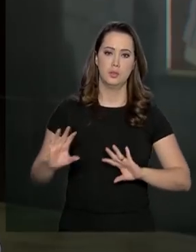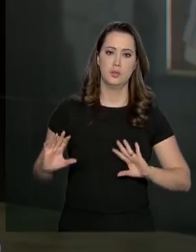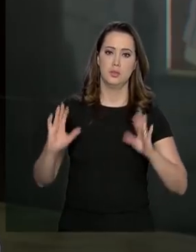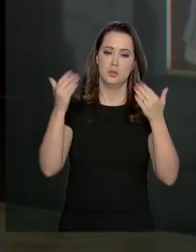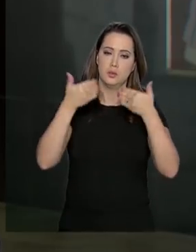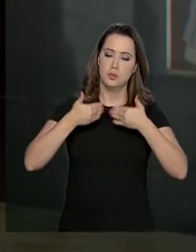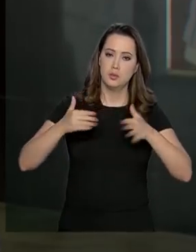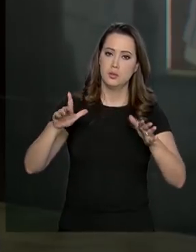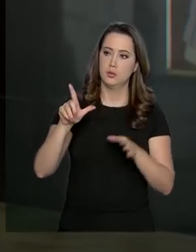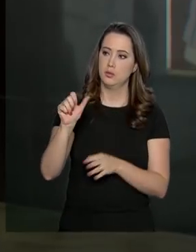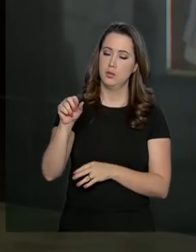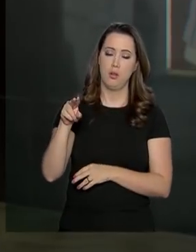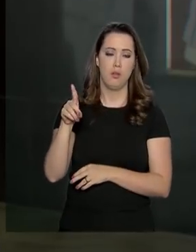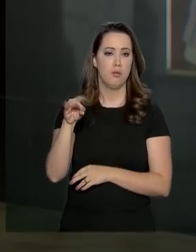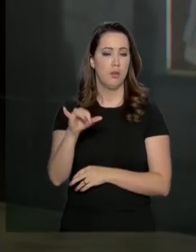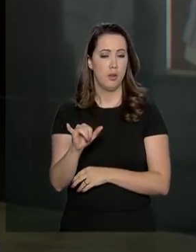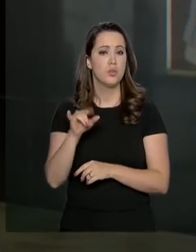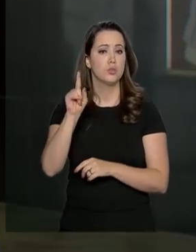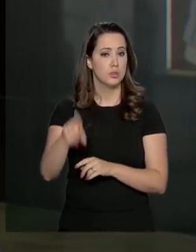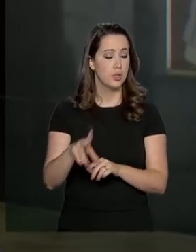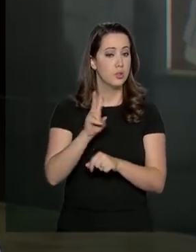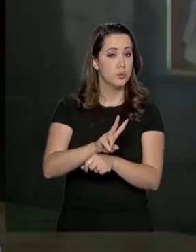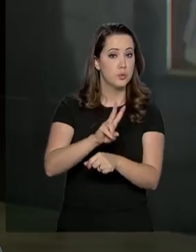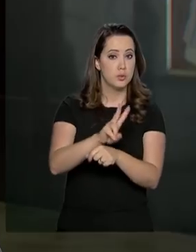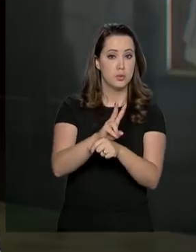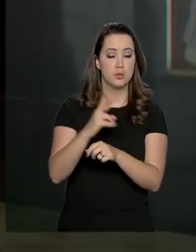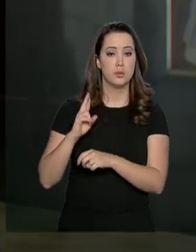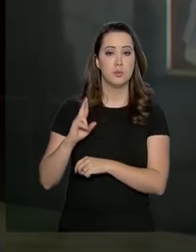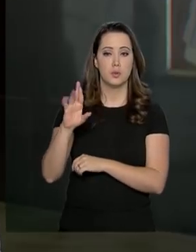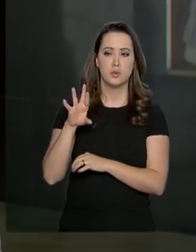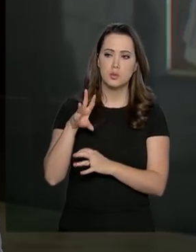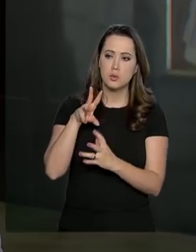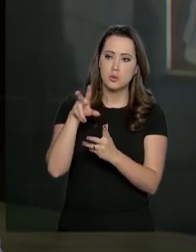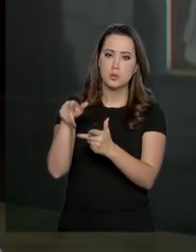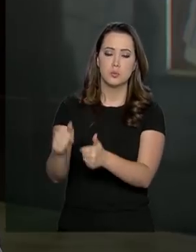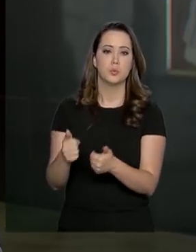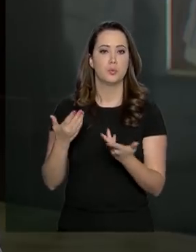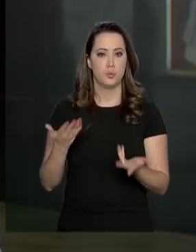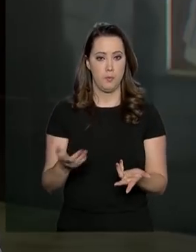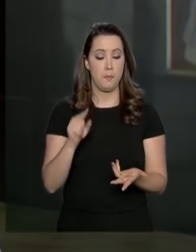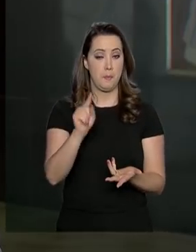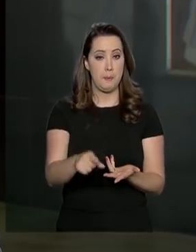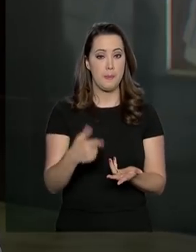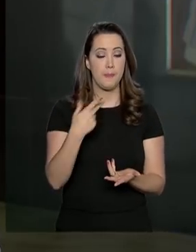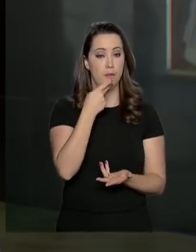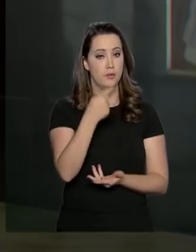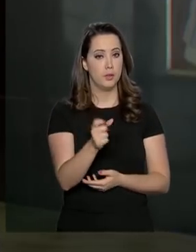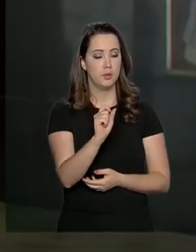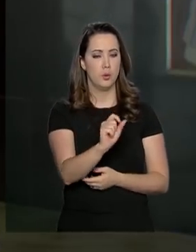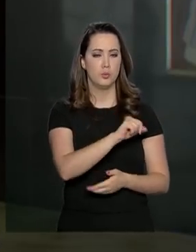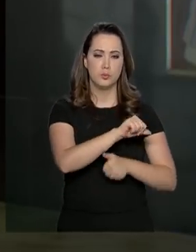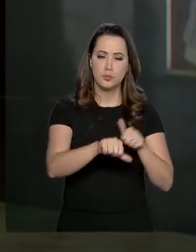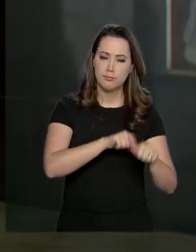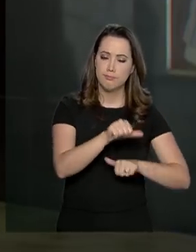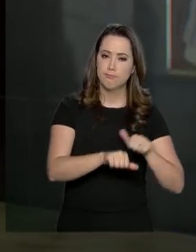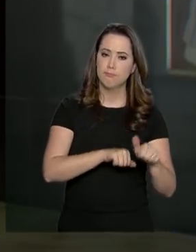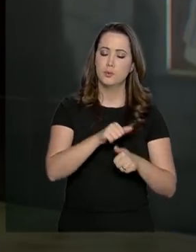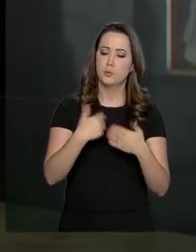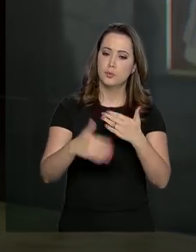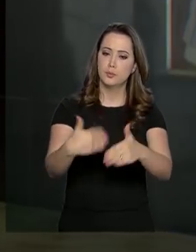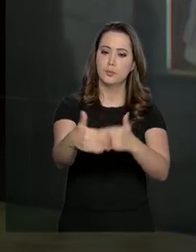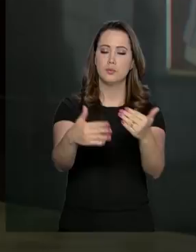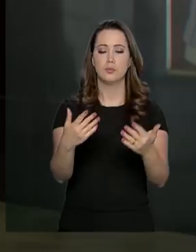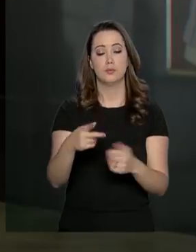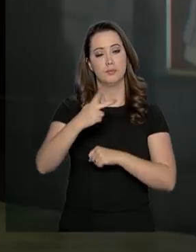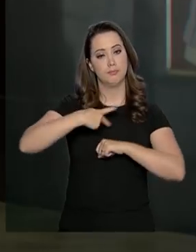feira na área de defesa, que reúne representantes do setor de todo o mundo. Em seu discurso, Mourão falou das reformas que estão sendo